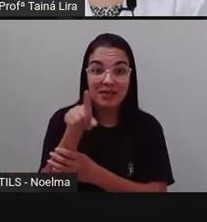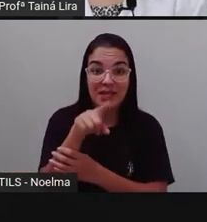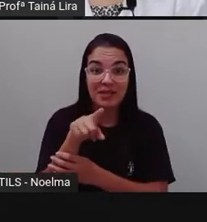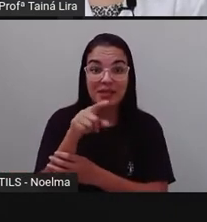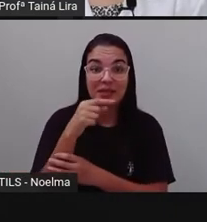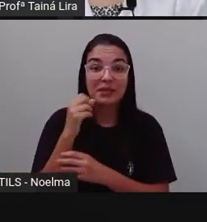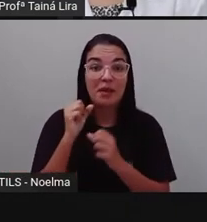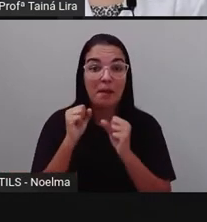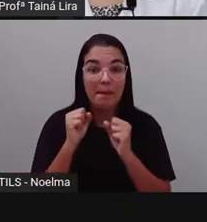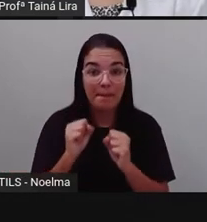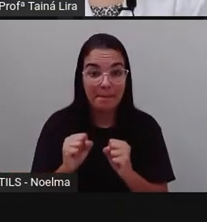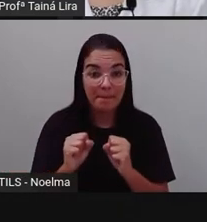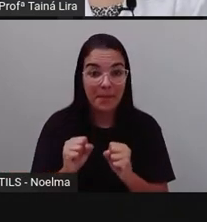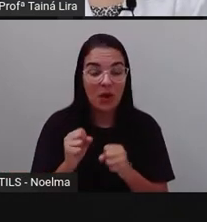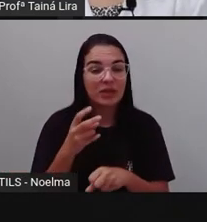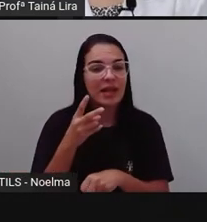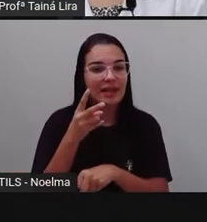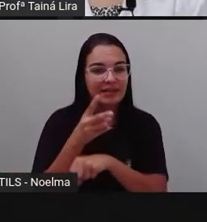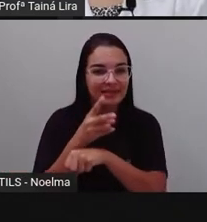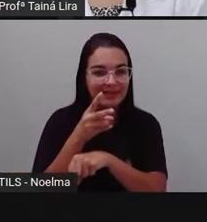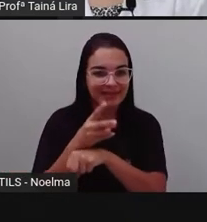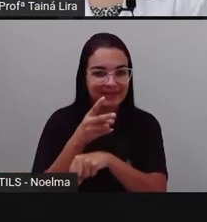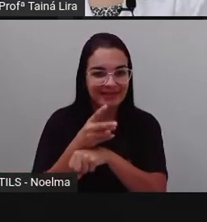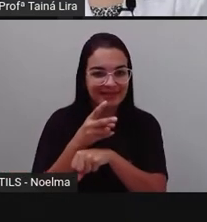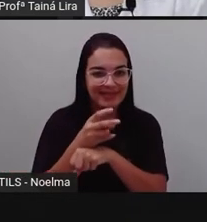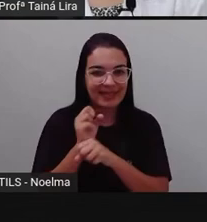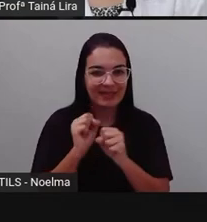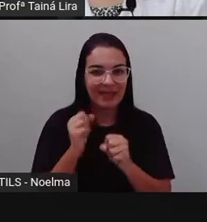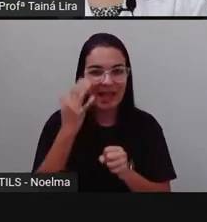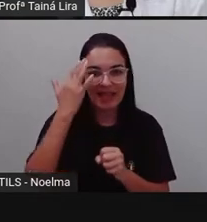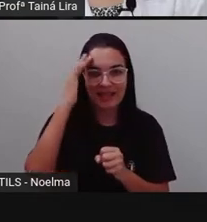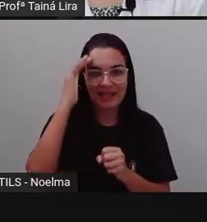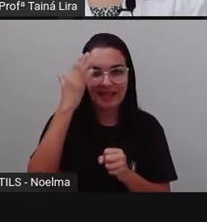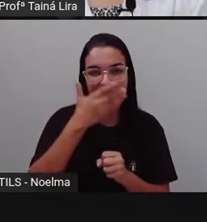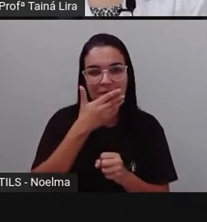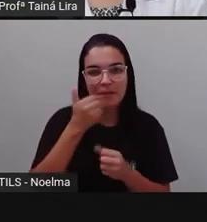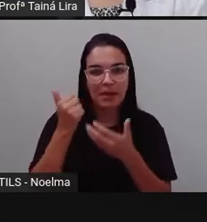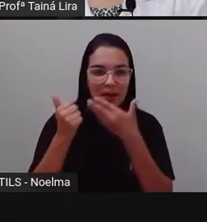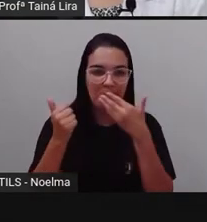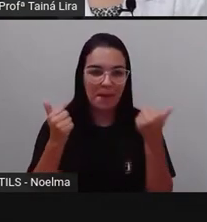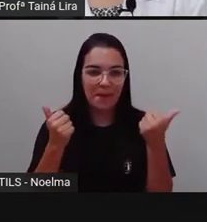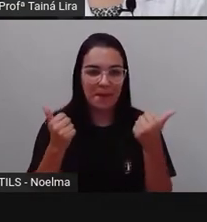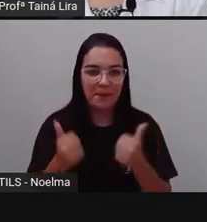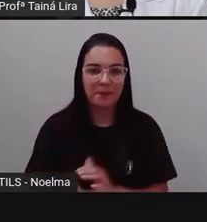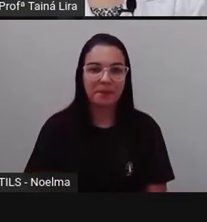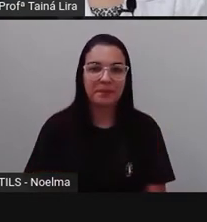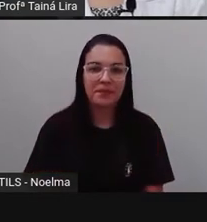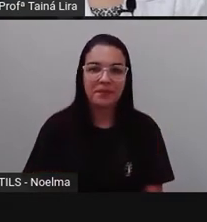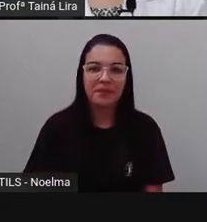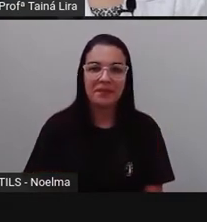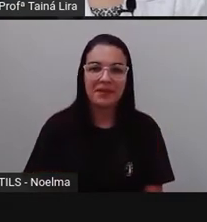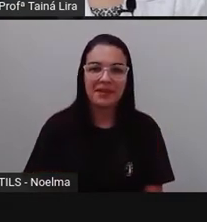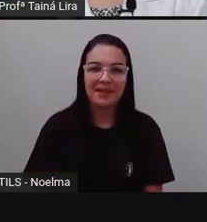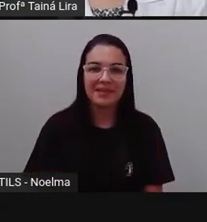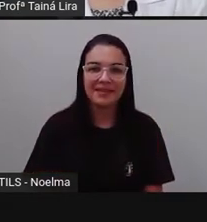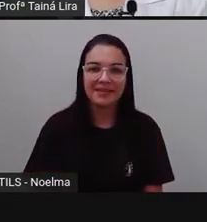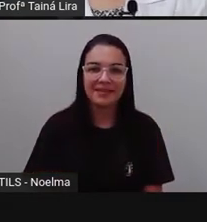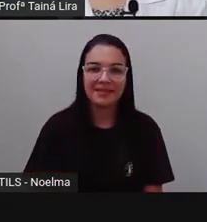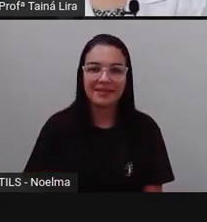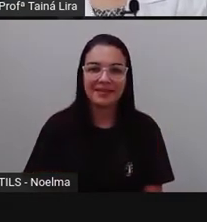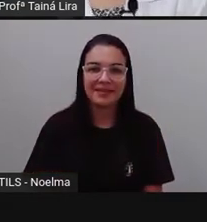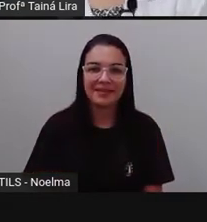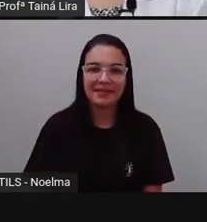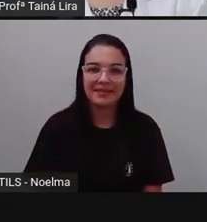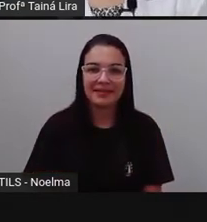E eu acredito muito. Assistir esse vídeo para entender melhor. Olha lá. A tem participado, a gente tem conhecimento da importância